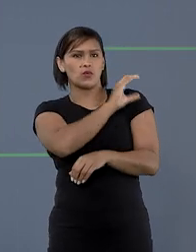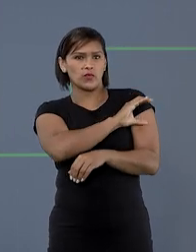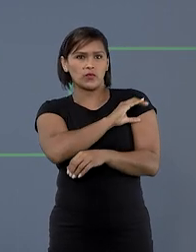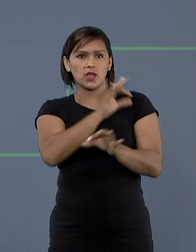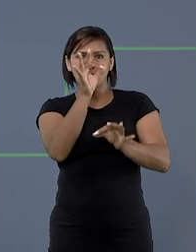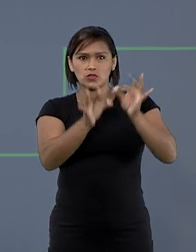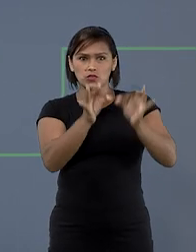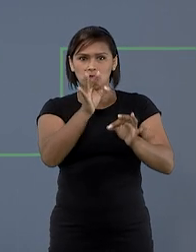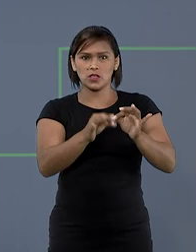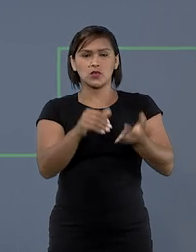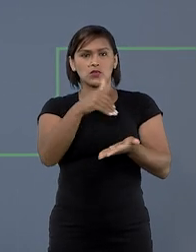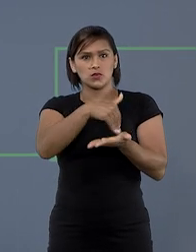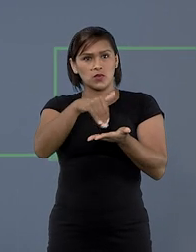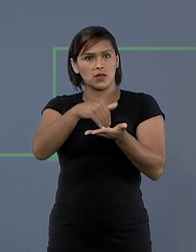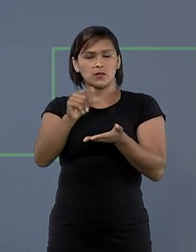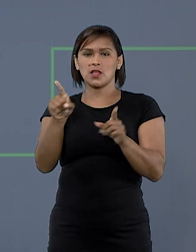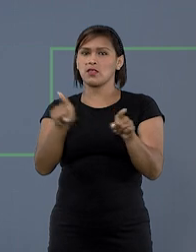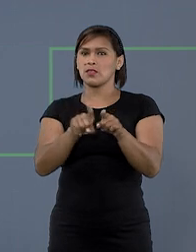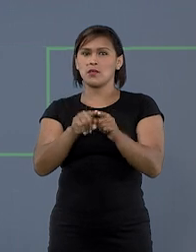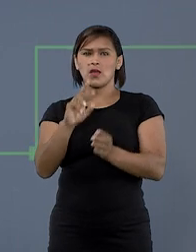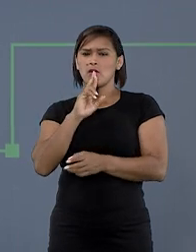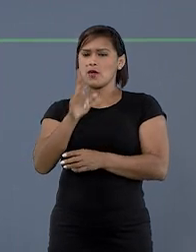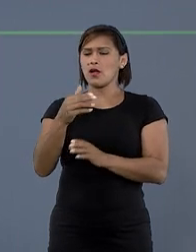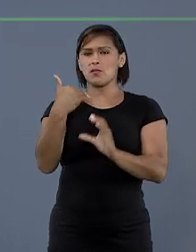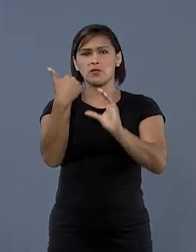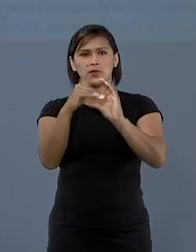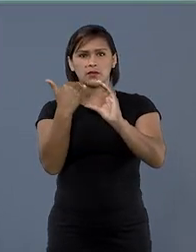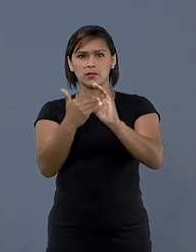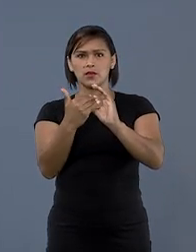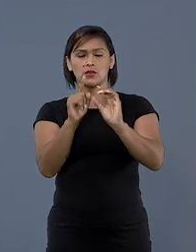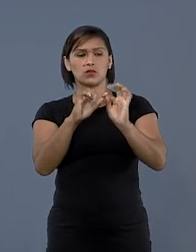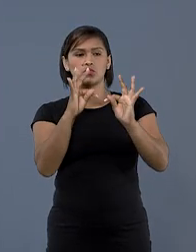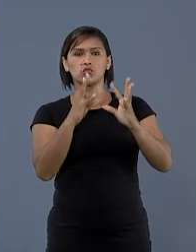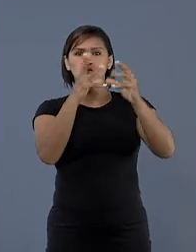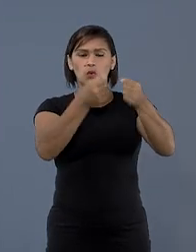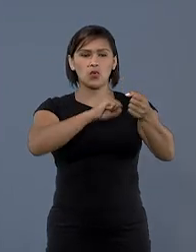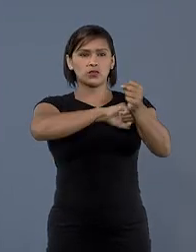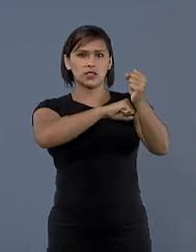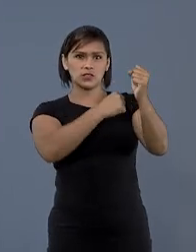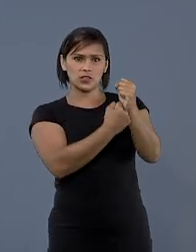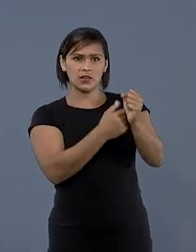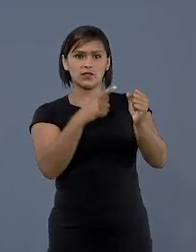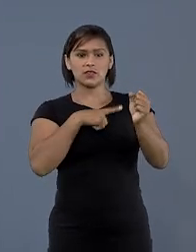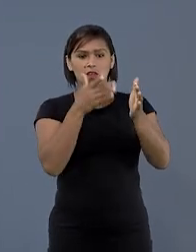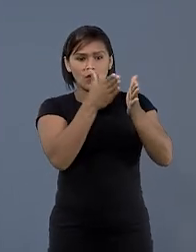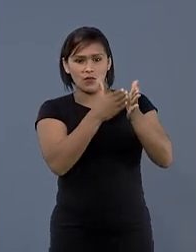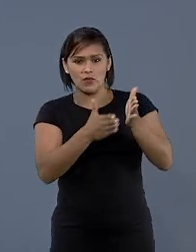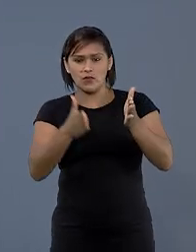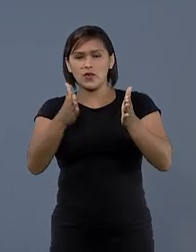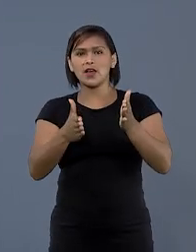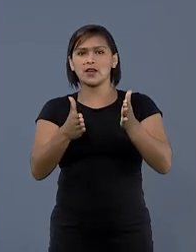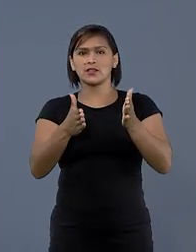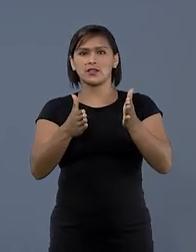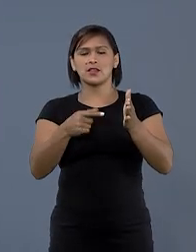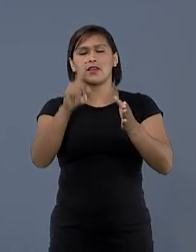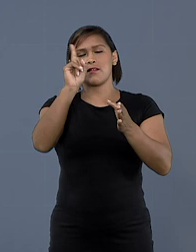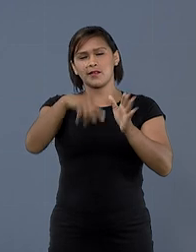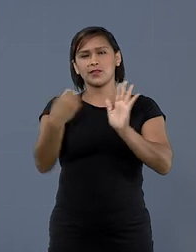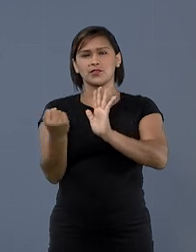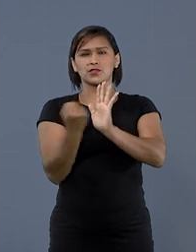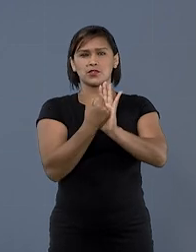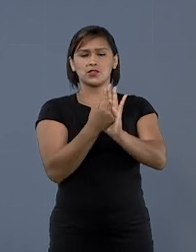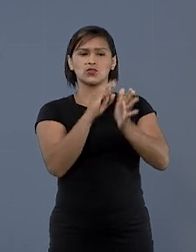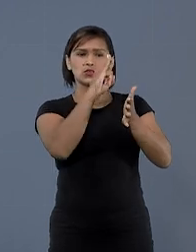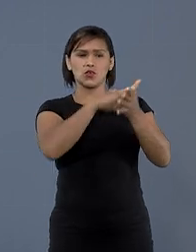processamento de feitos e os gabinetes também não recebem respostas por e-mail. Toda chave de acesso tem prazo de validade,